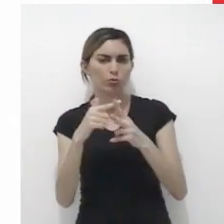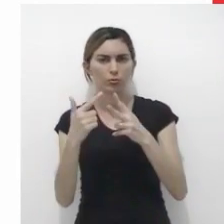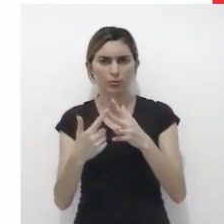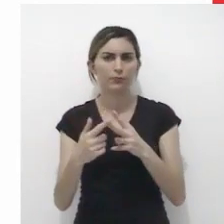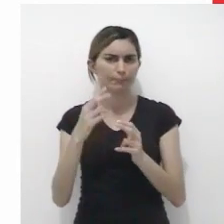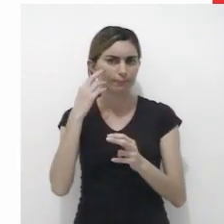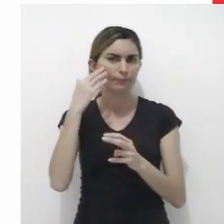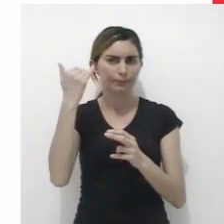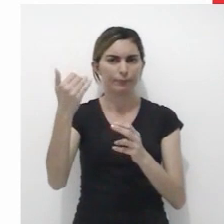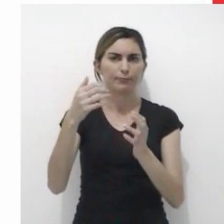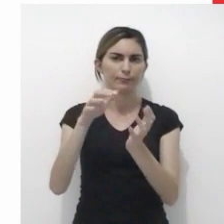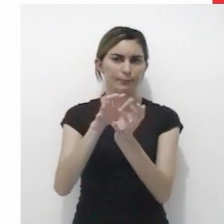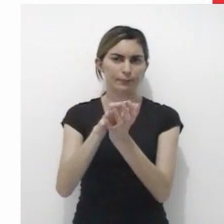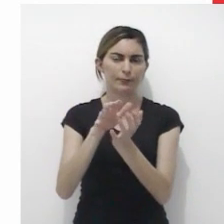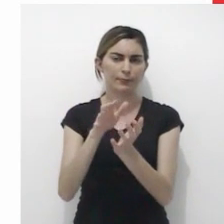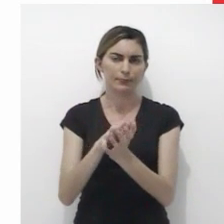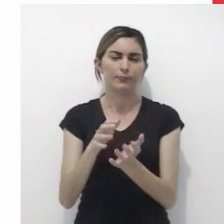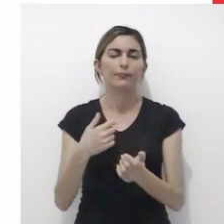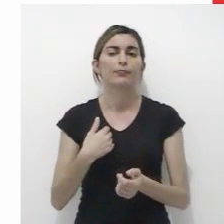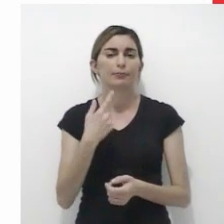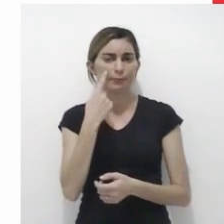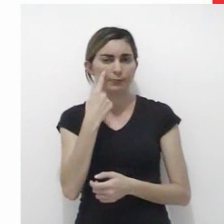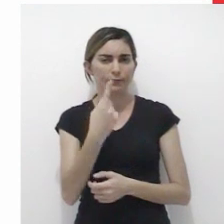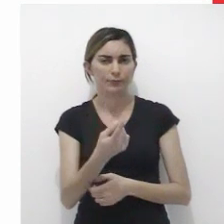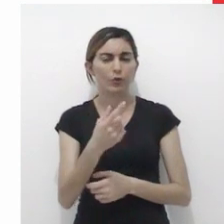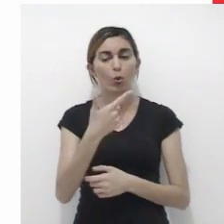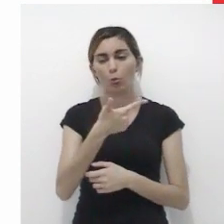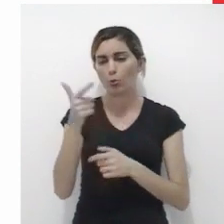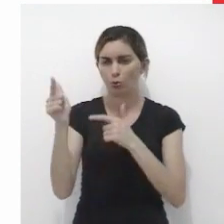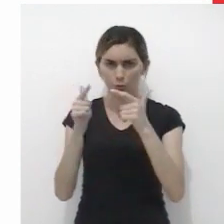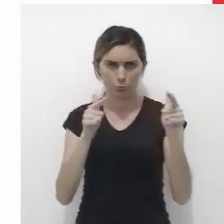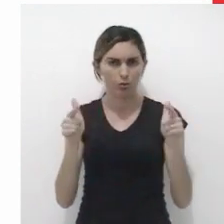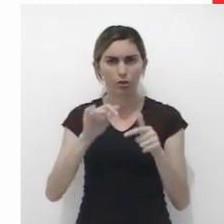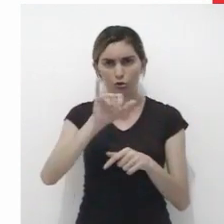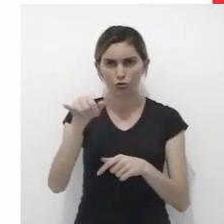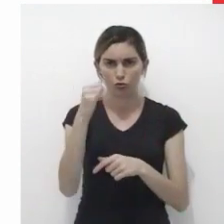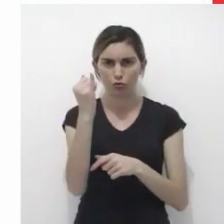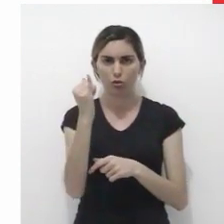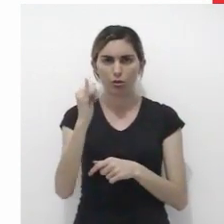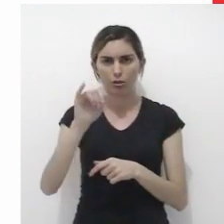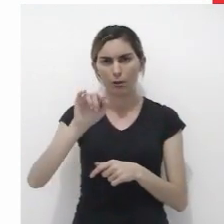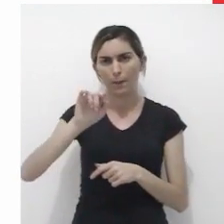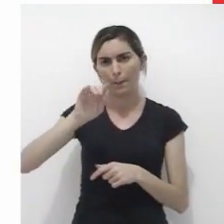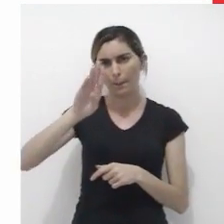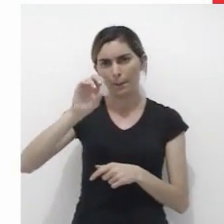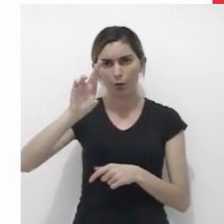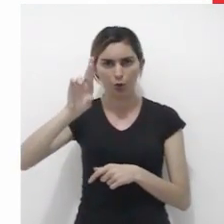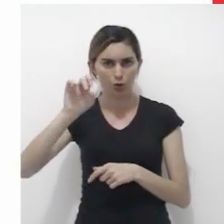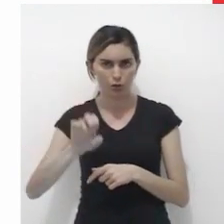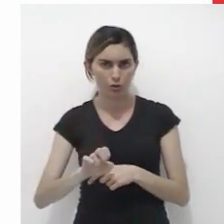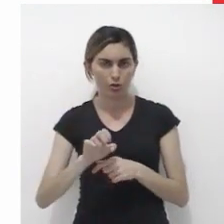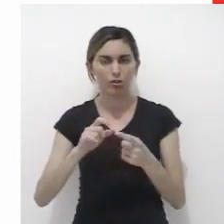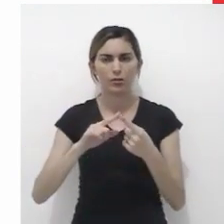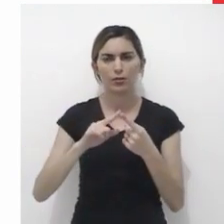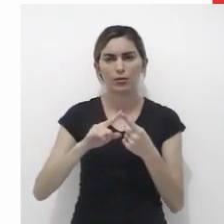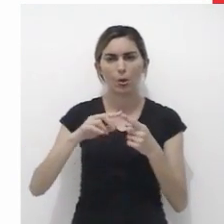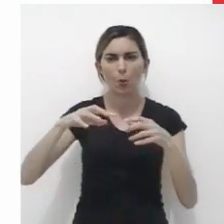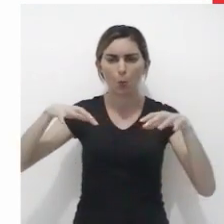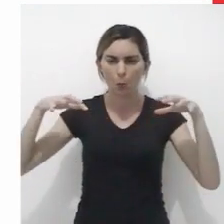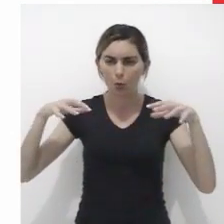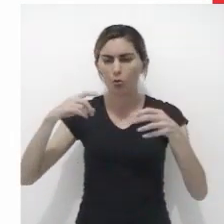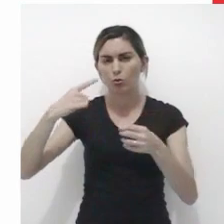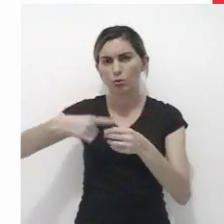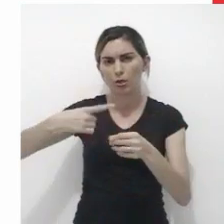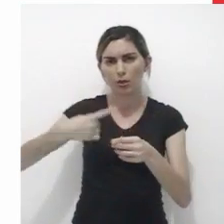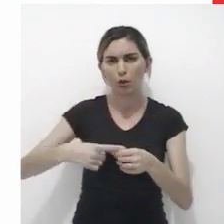artista pernambucano. Agora vocês conseguem observar outras obras de J. Borges. O Presépio, O Monstro do